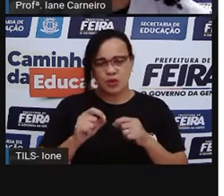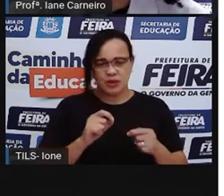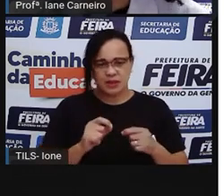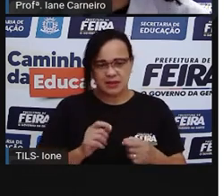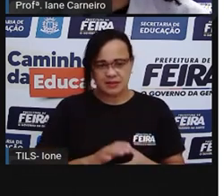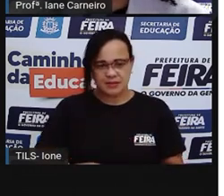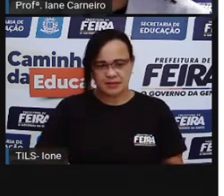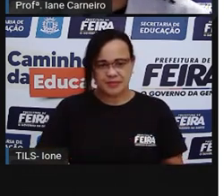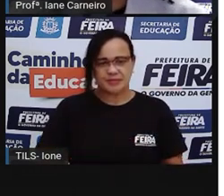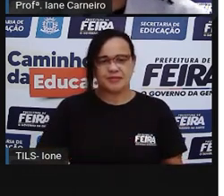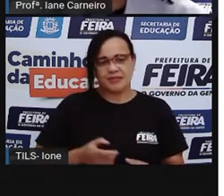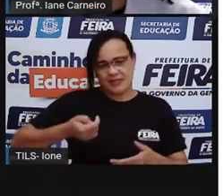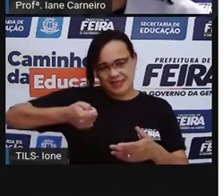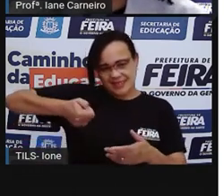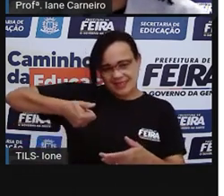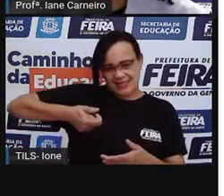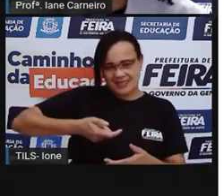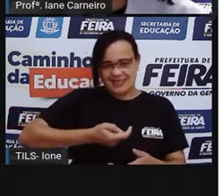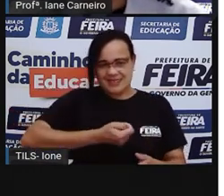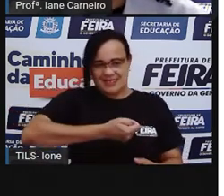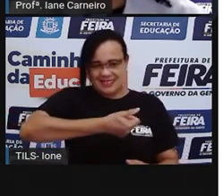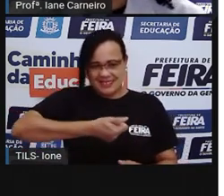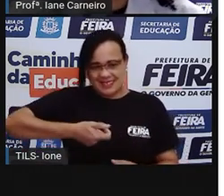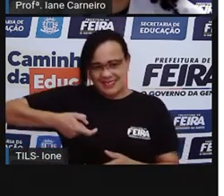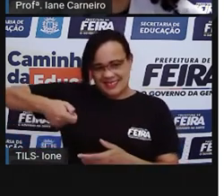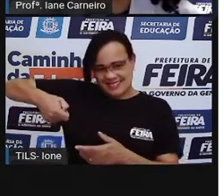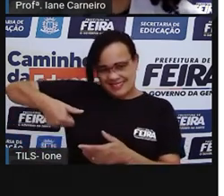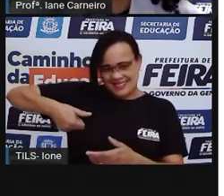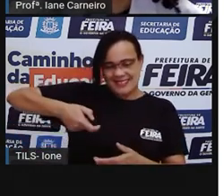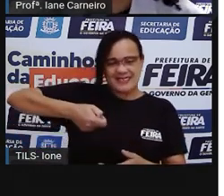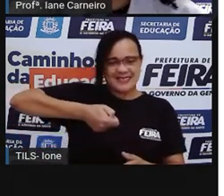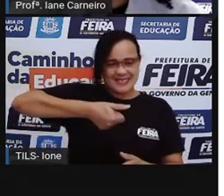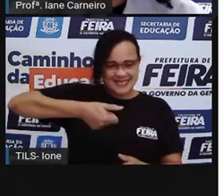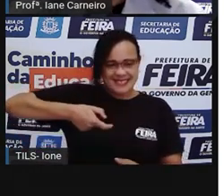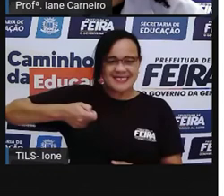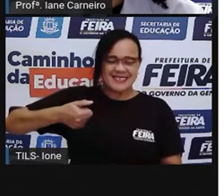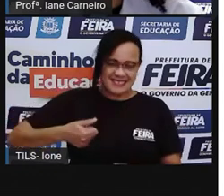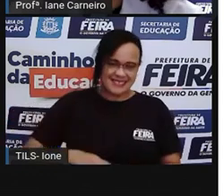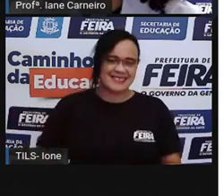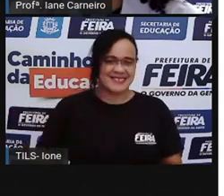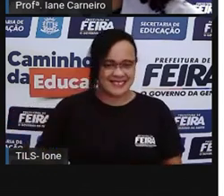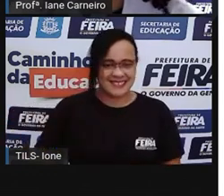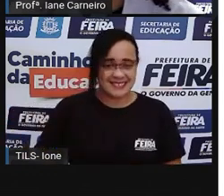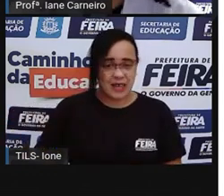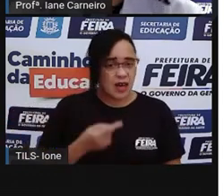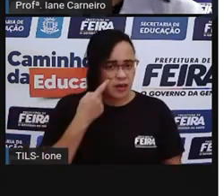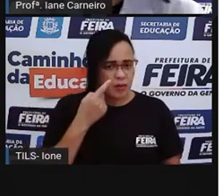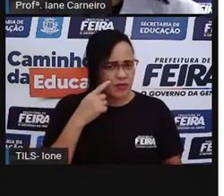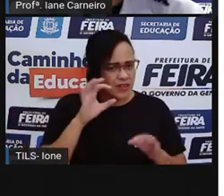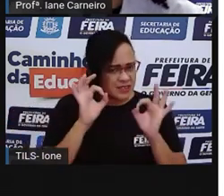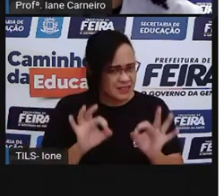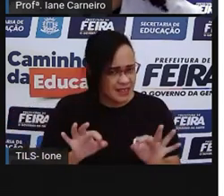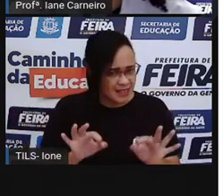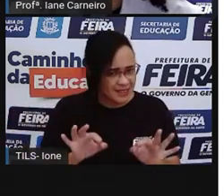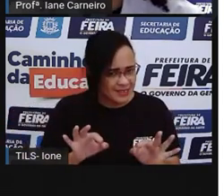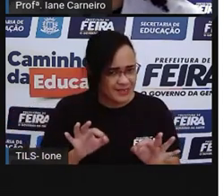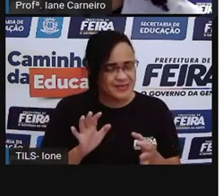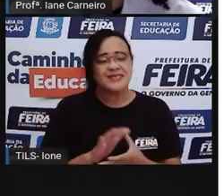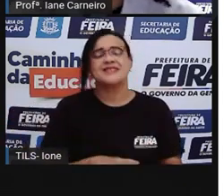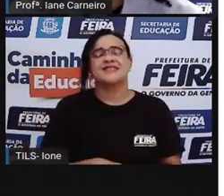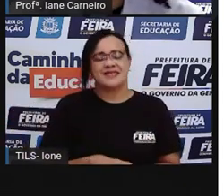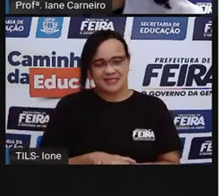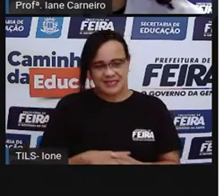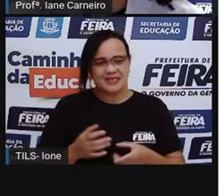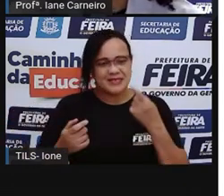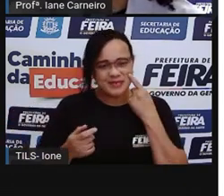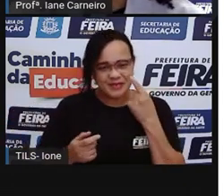gude. Olha só. Bolinha de gude. Vamos ver se nós acertamos tudo. Quase a Pró ia trocando o pião